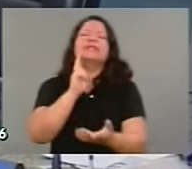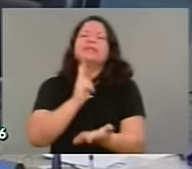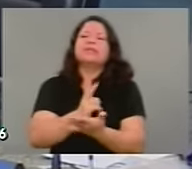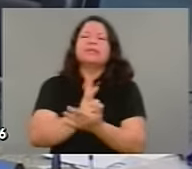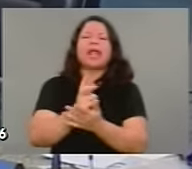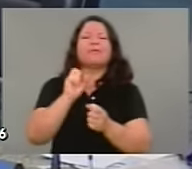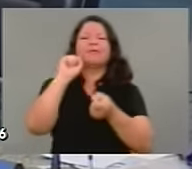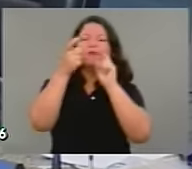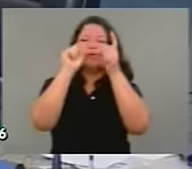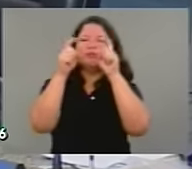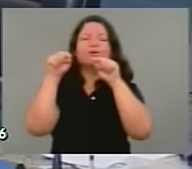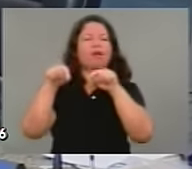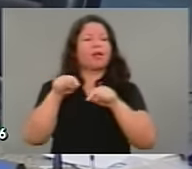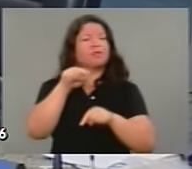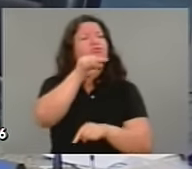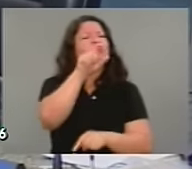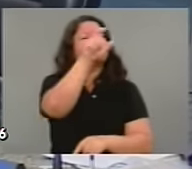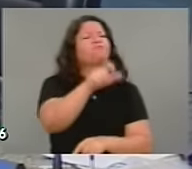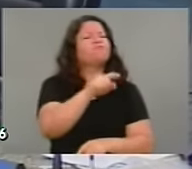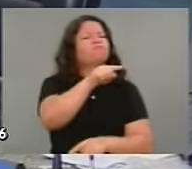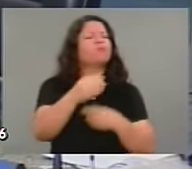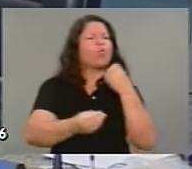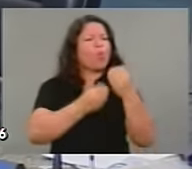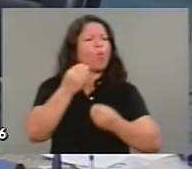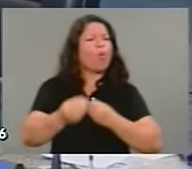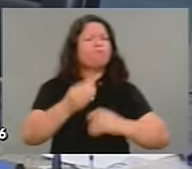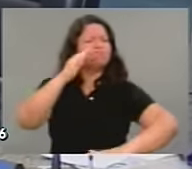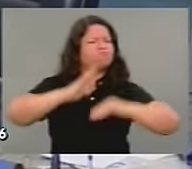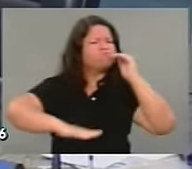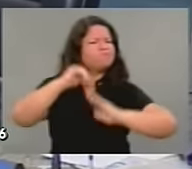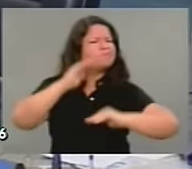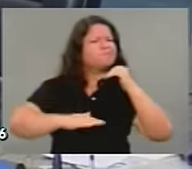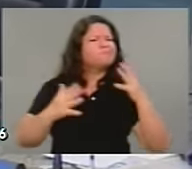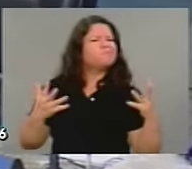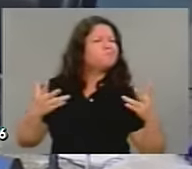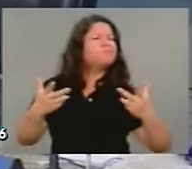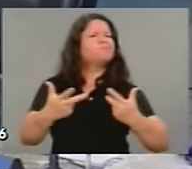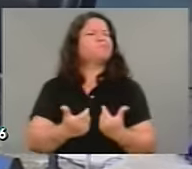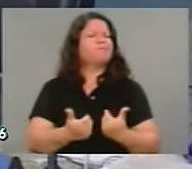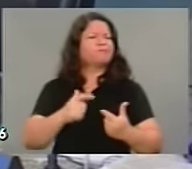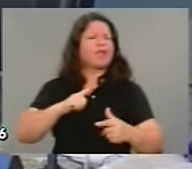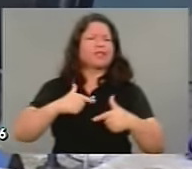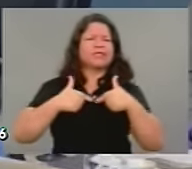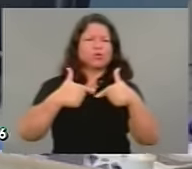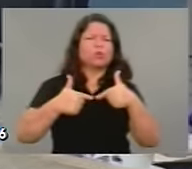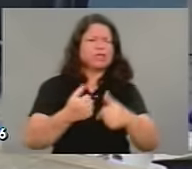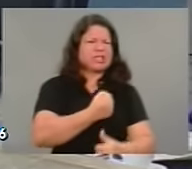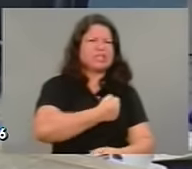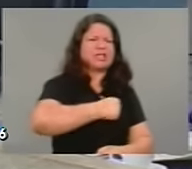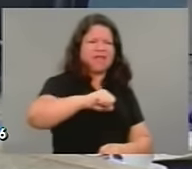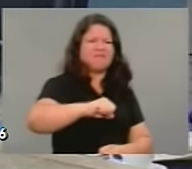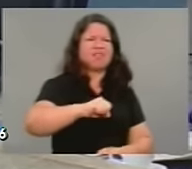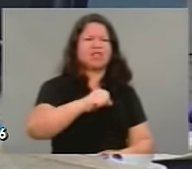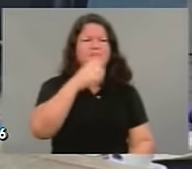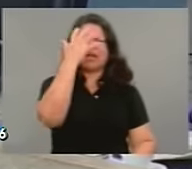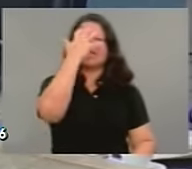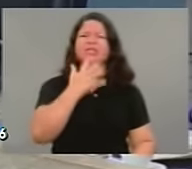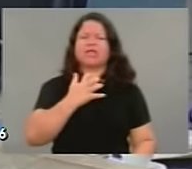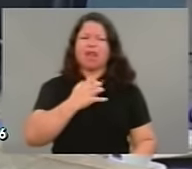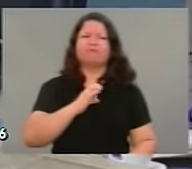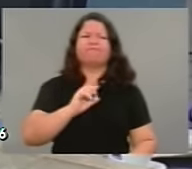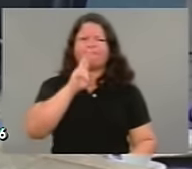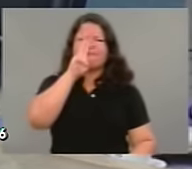em todas as questões, Vossa Excelência tem demonstrado uma capacidade de trabalho, uma coerência com aquilo que defende, muito grande. Então,